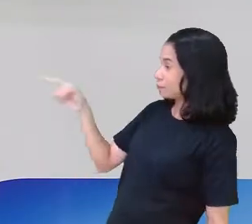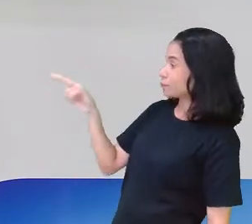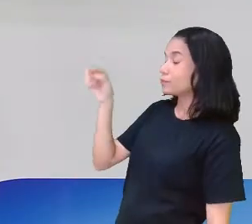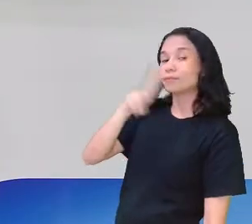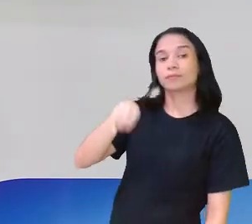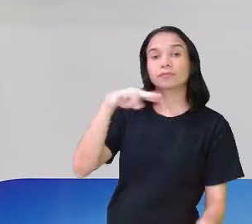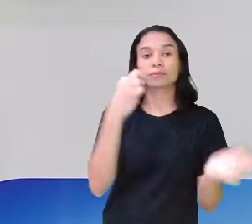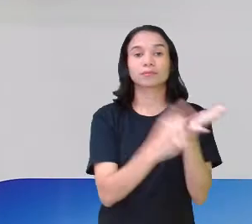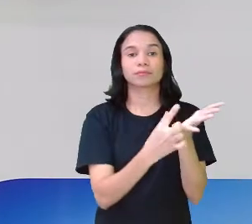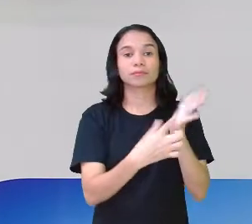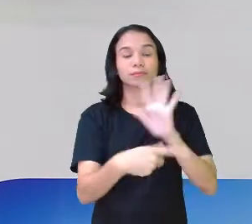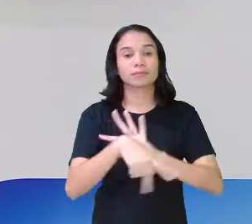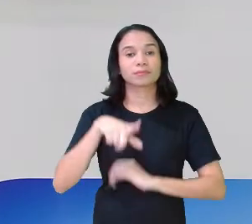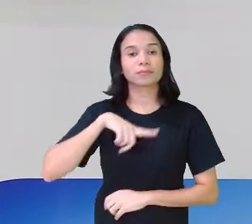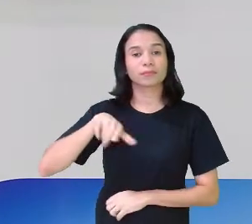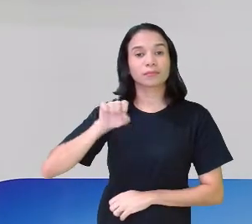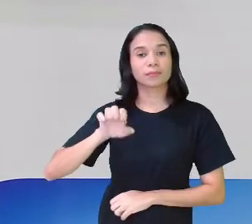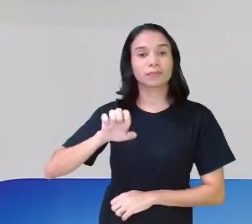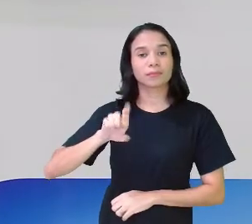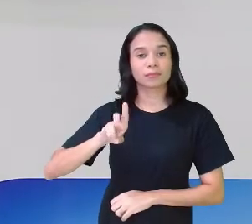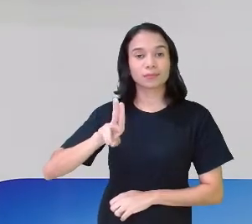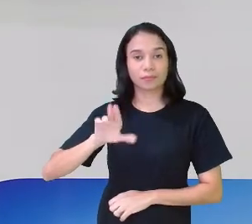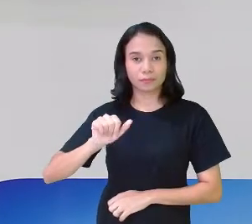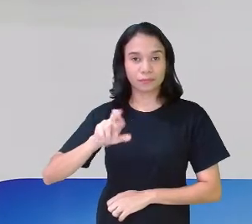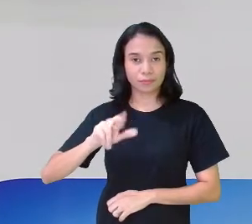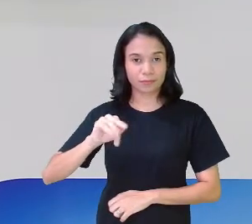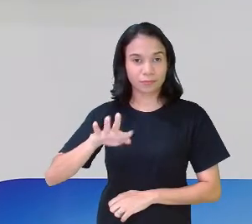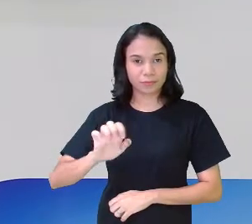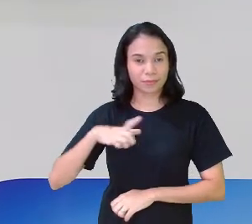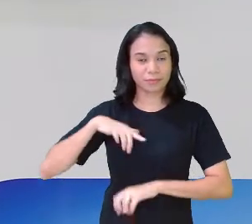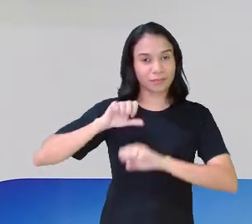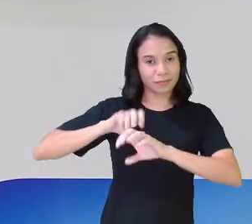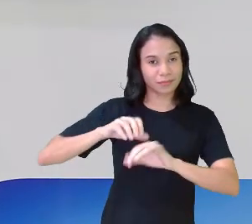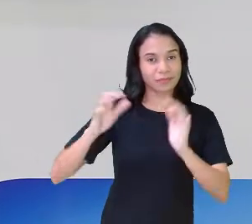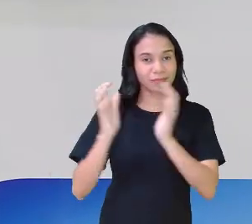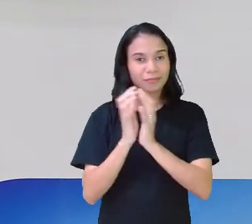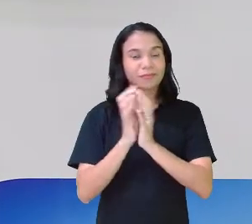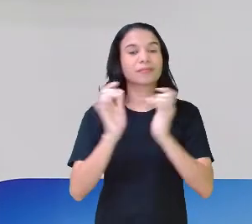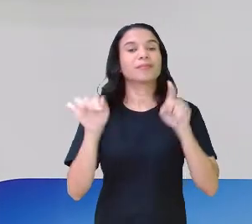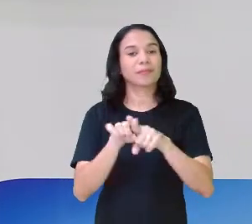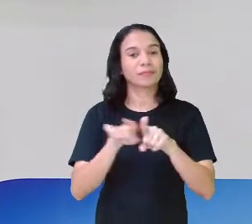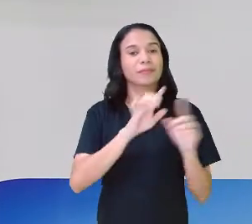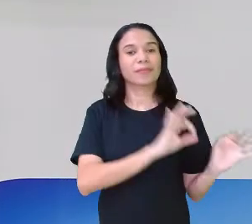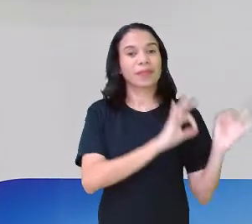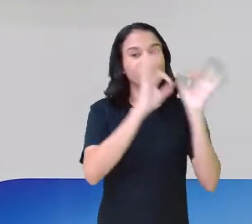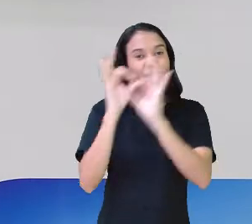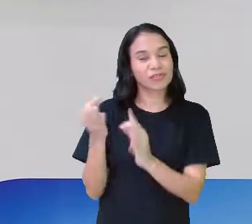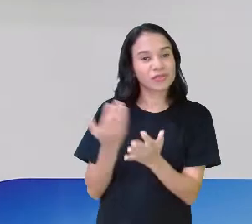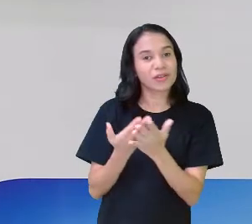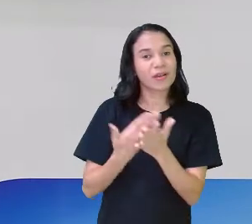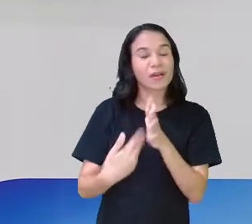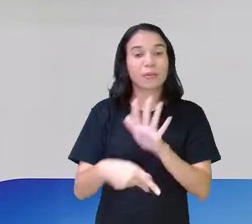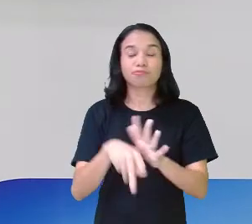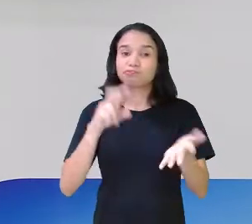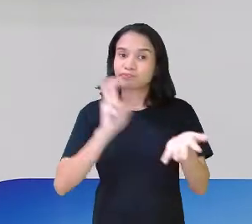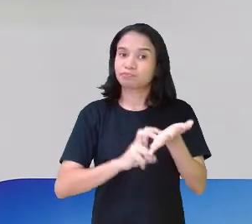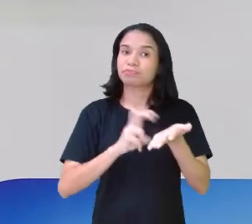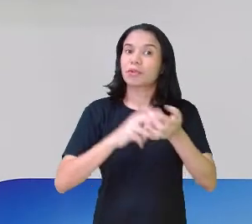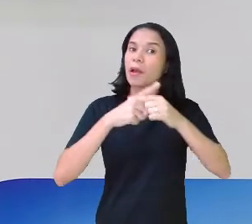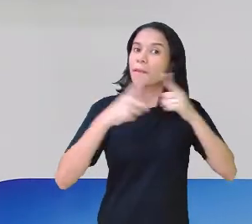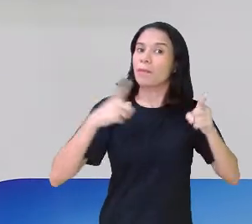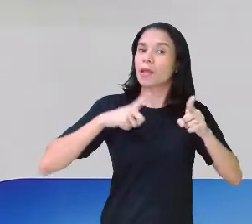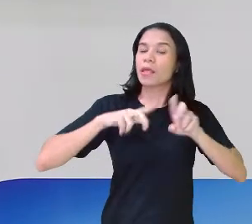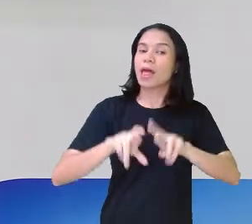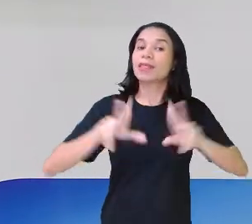aplicativo do Educa Recife. Através desse aplicativo, você vai também assistir a nossa aula ao vivo, porém com